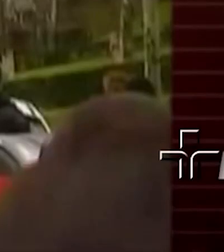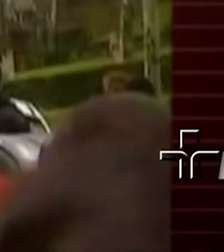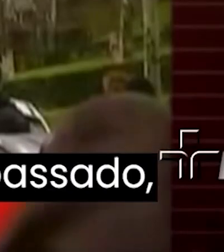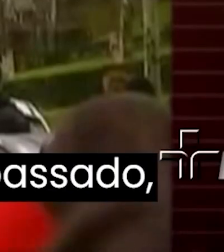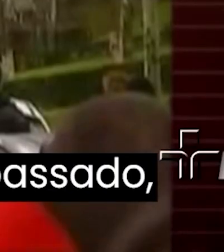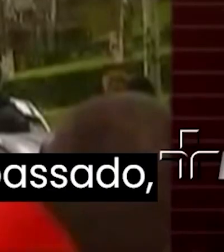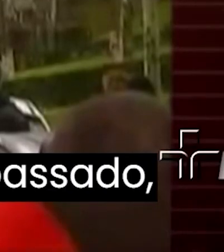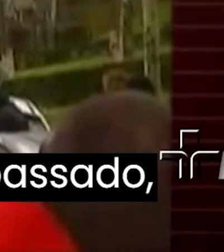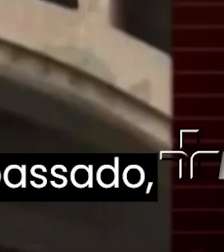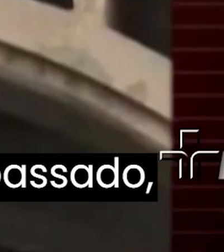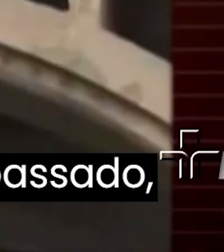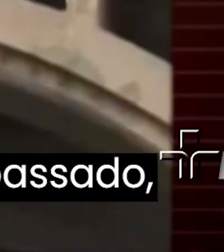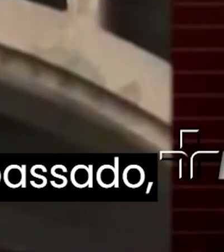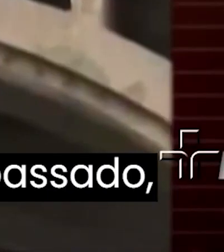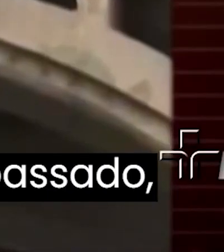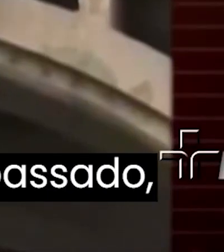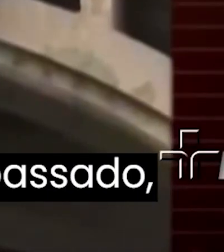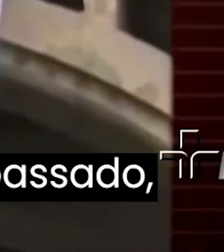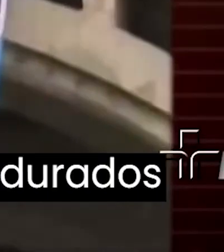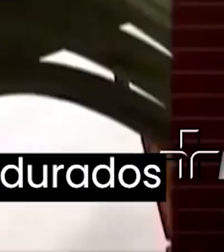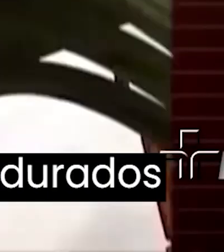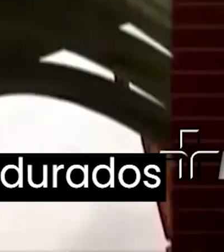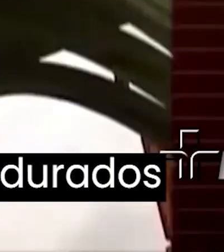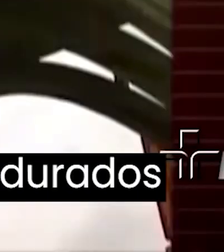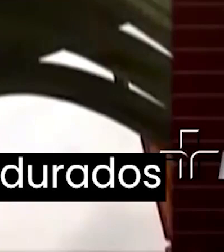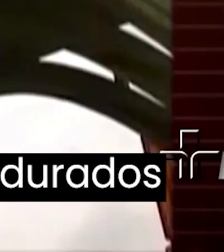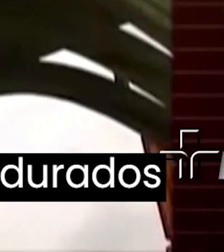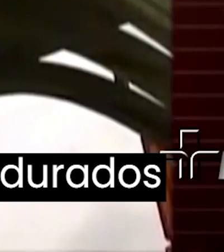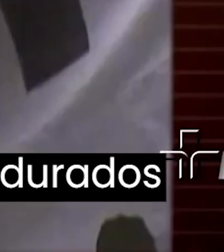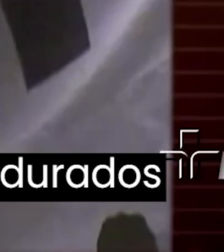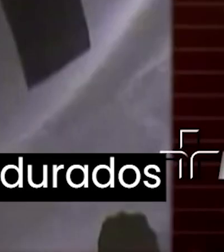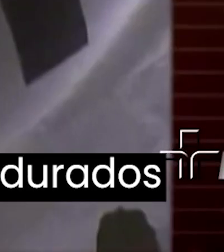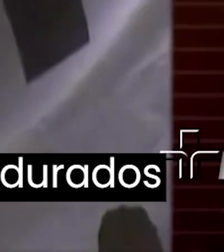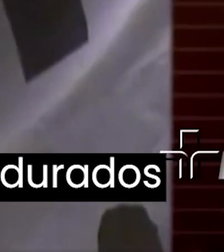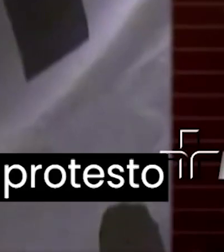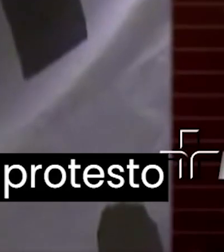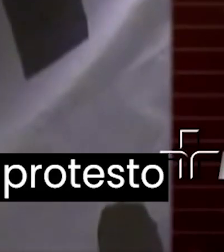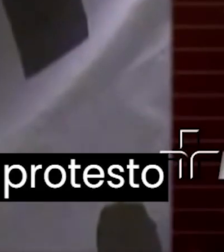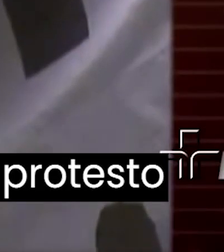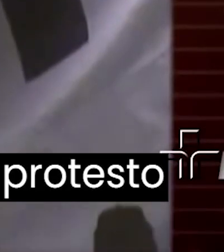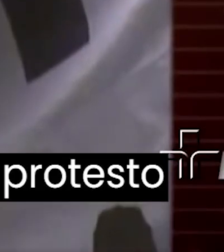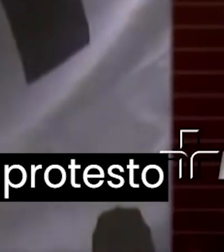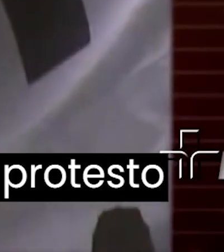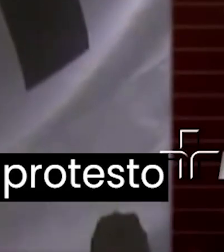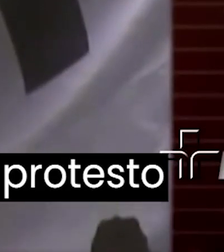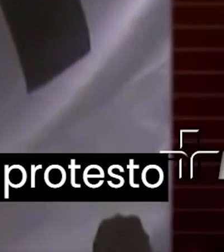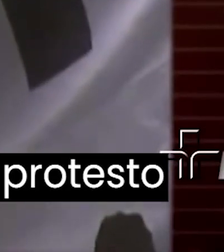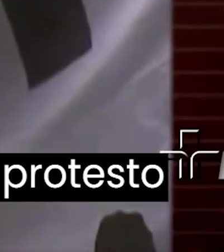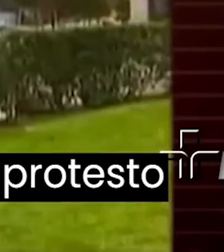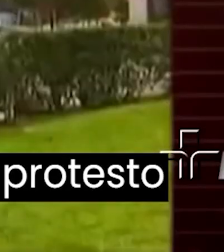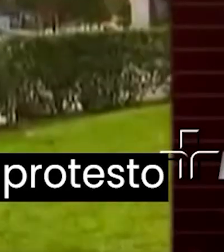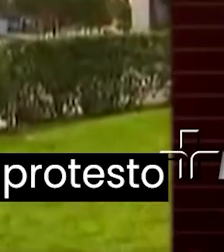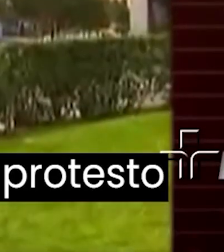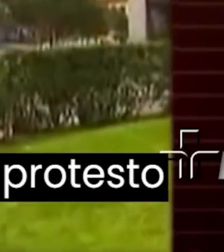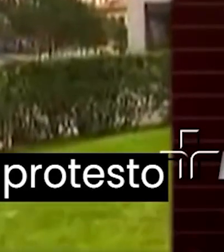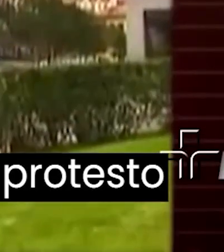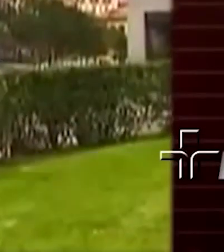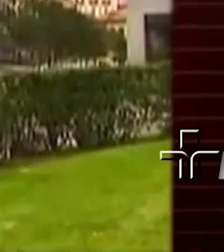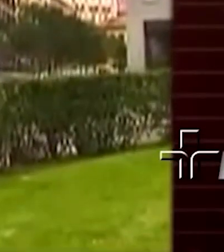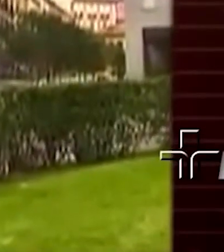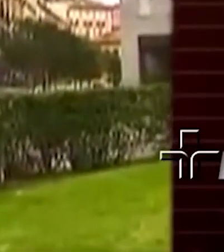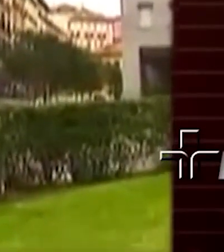na espanha em março do ano passado militantes arriscaram a vida pendurados numa ponte em barcelona no